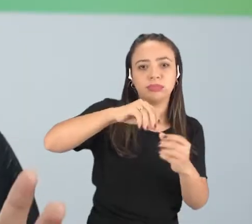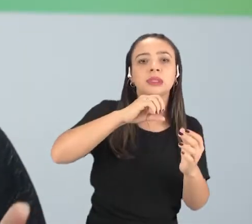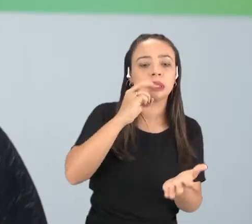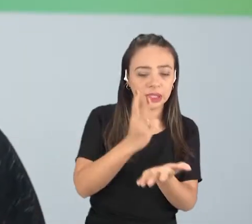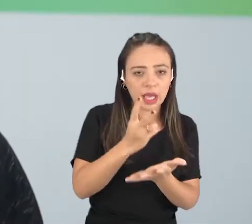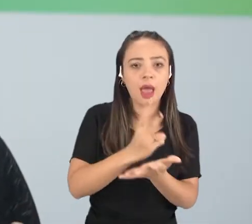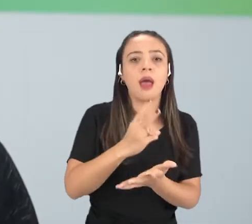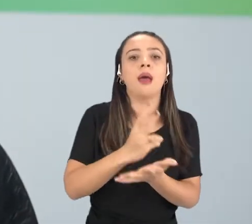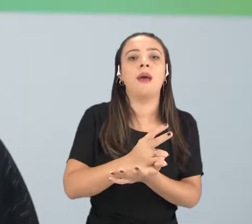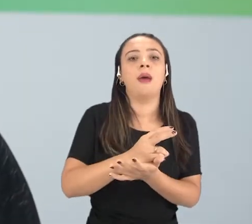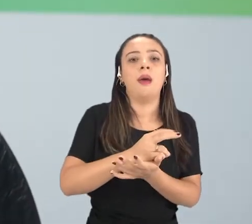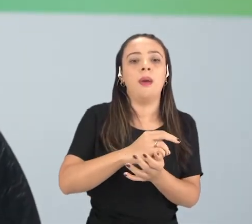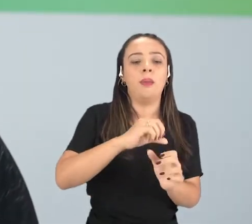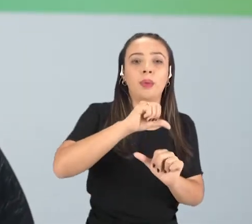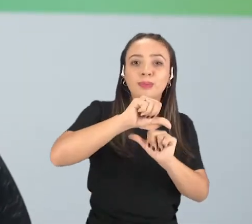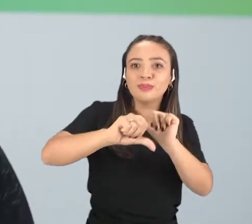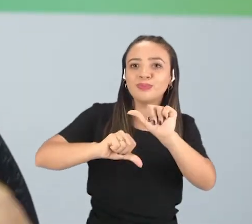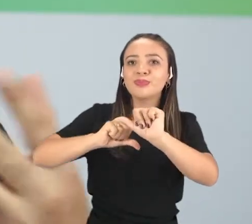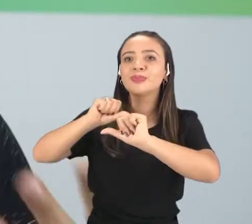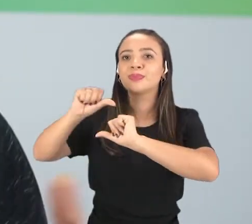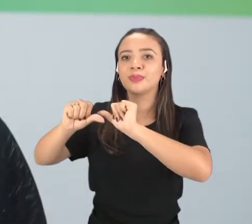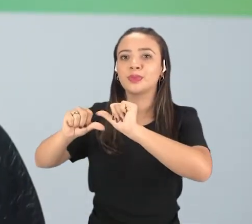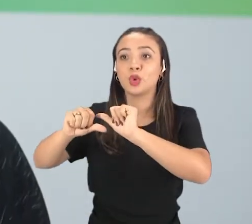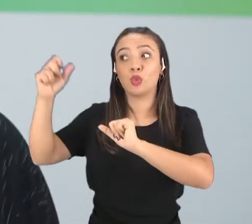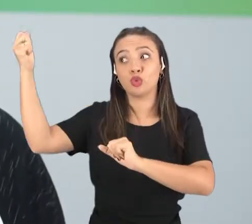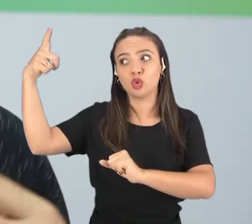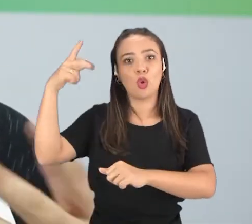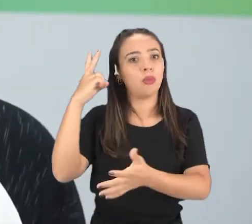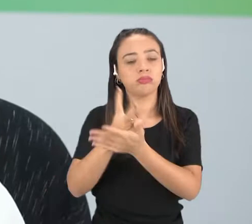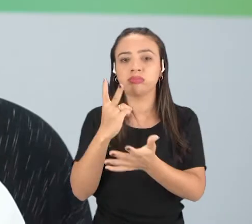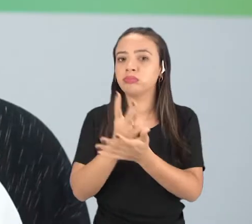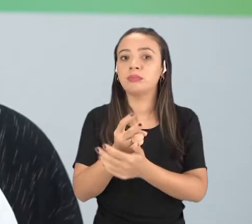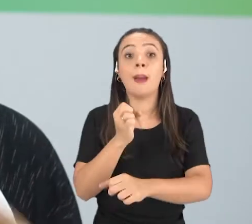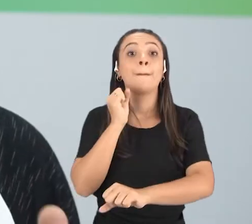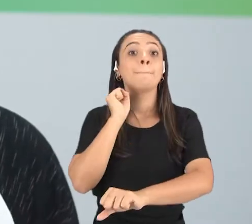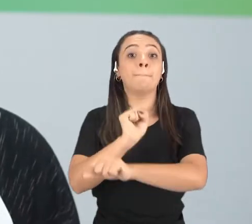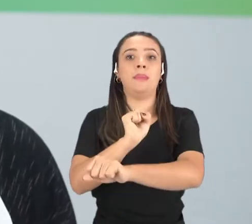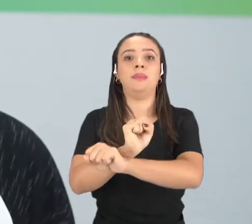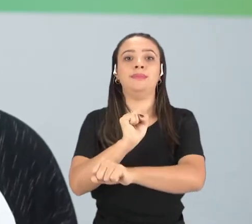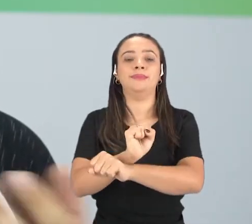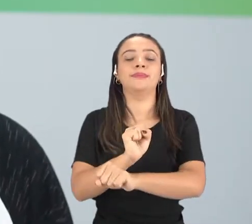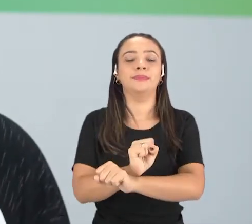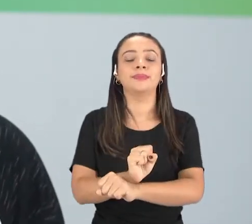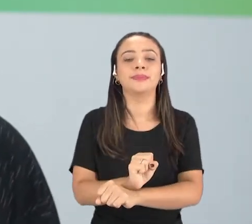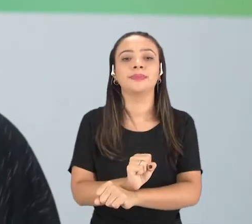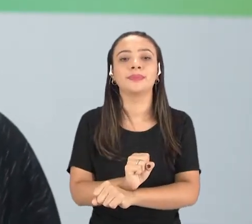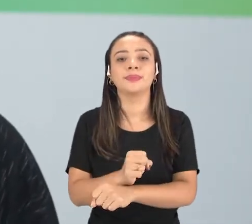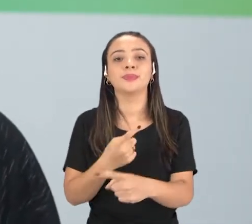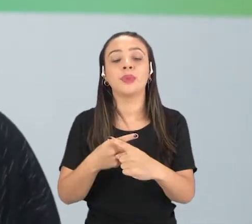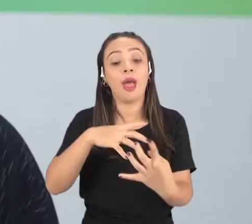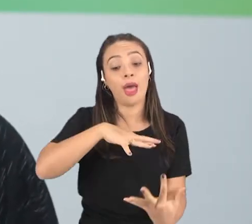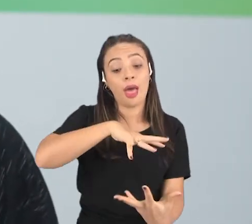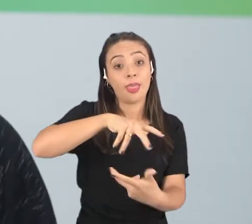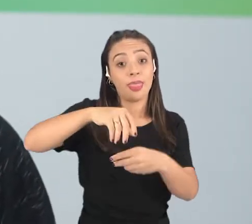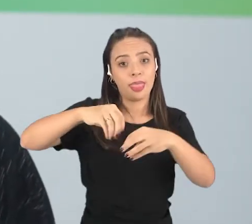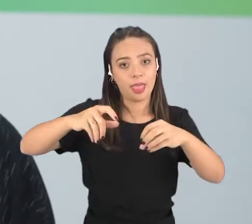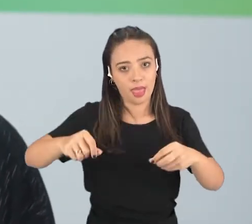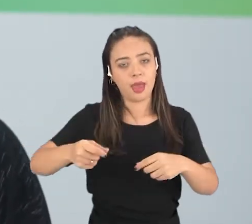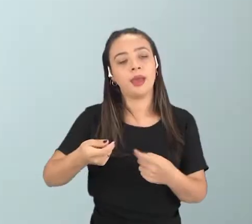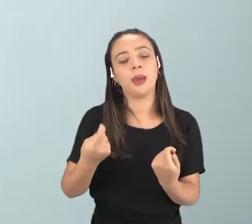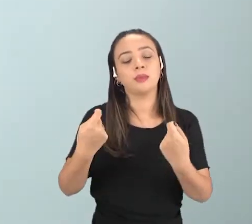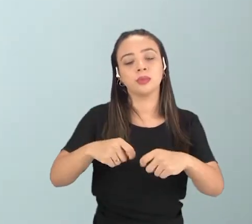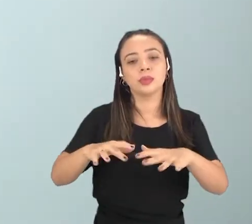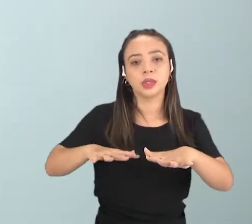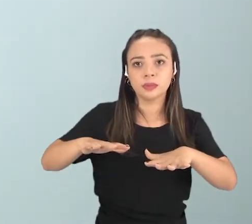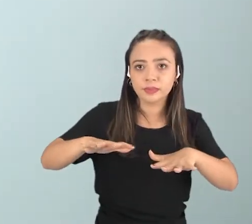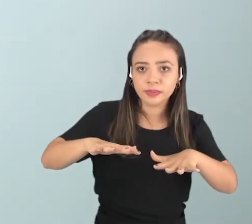você tem aí, né, essa visão do movimento aparente do Sol. É aparente porque, na verdade, quem está se movimentando somos nós, né? O